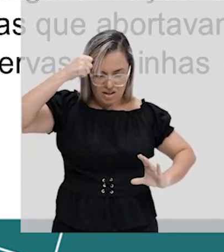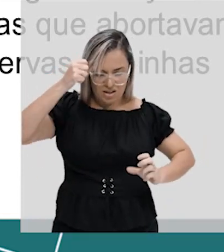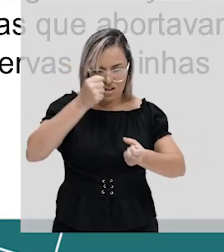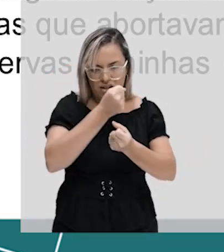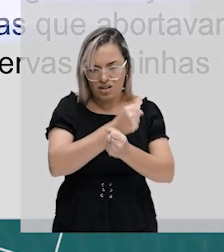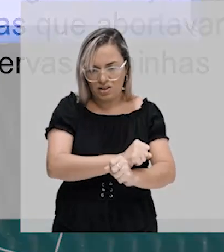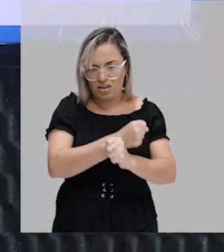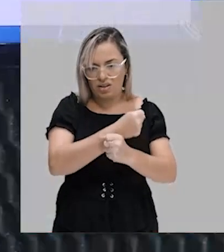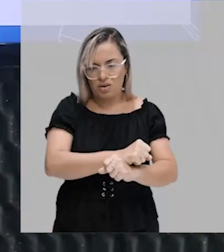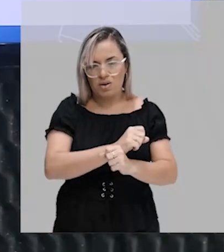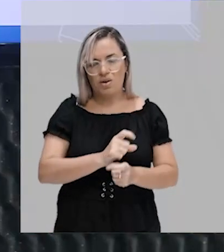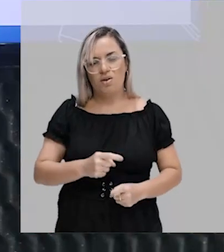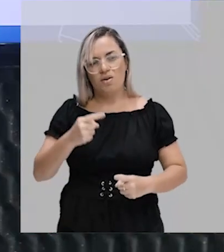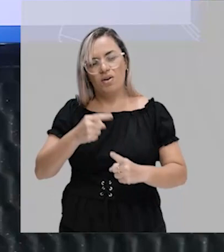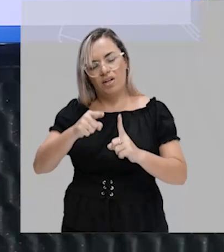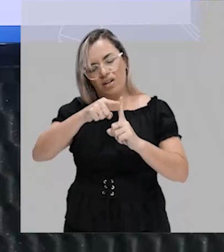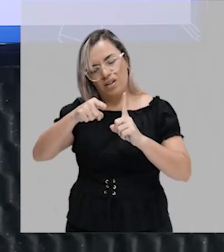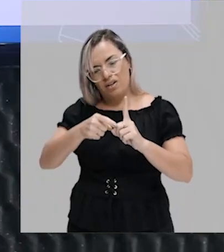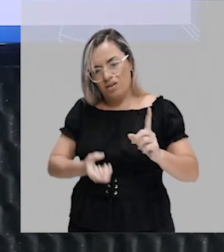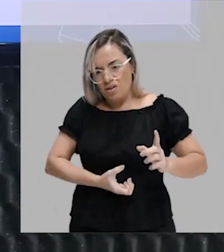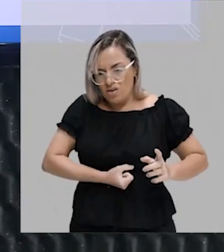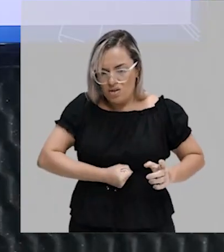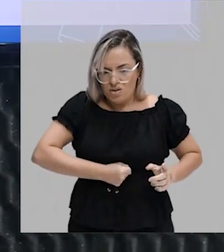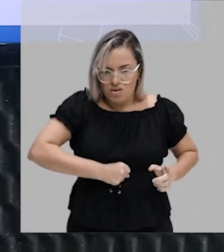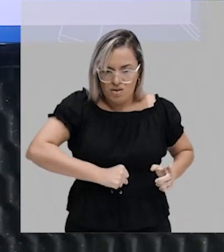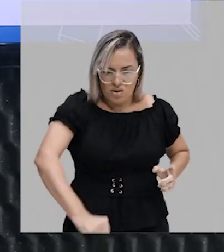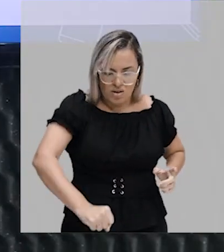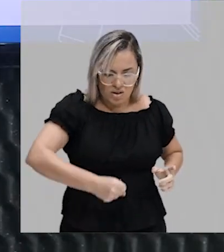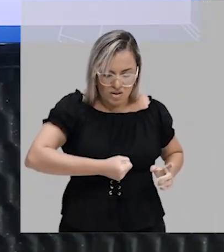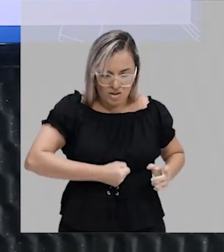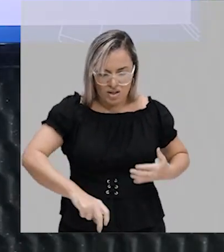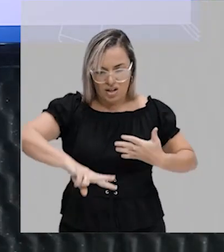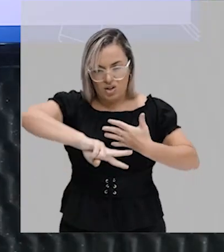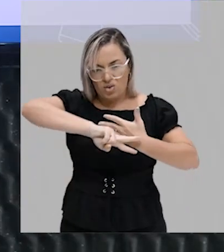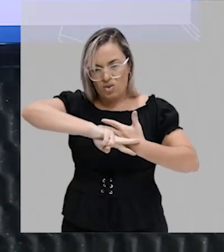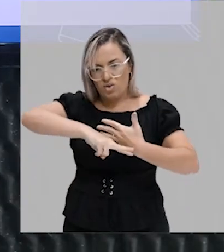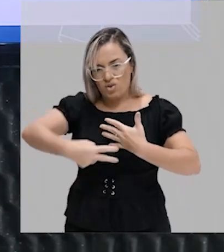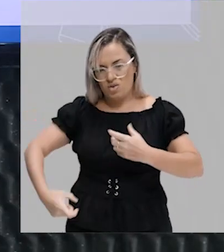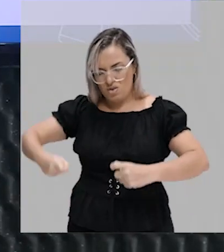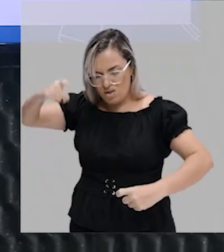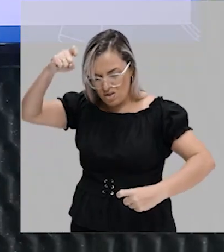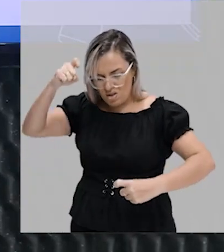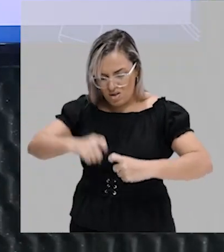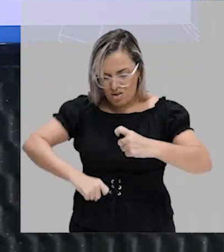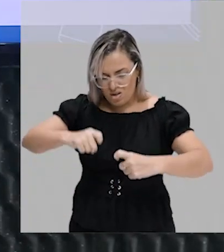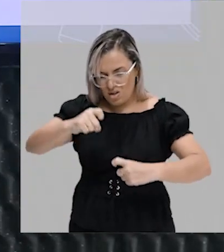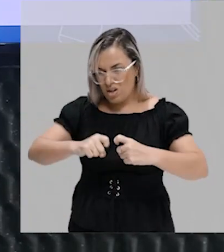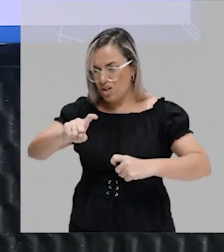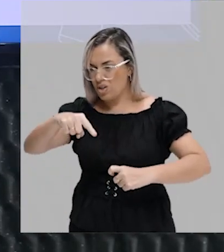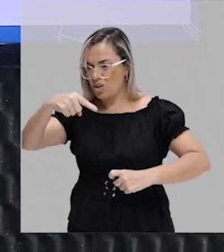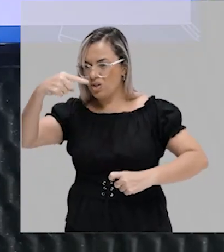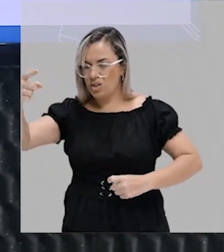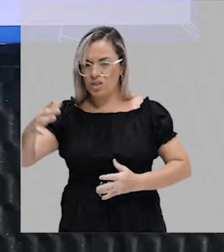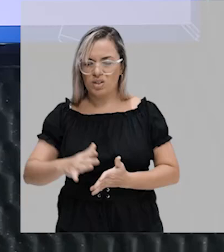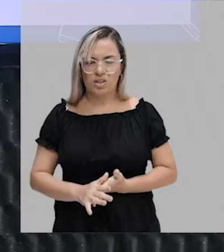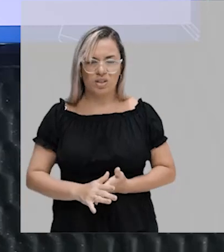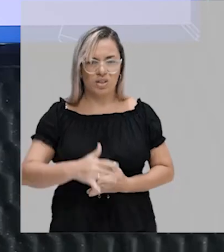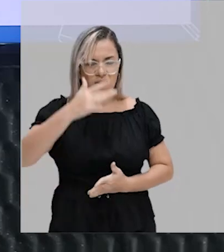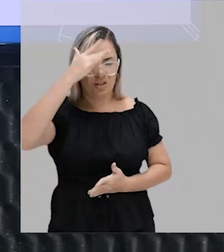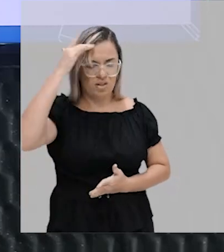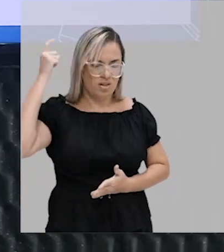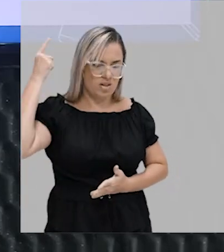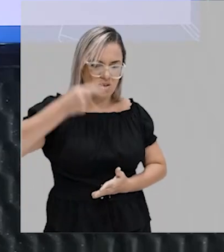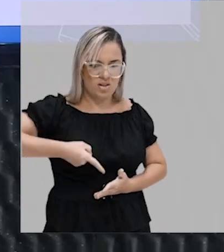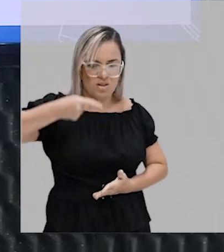gravidez resultante do estupro, geralmente por parte dos seus senhores, fazendo uso de ervas,